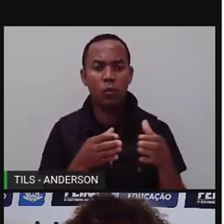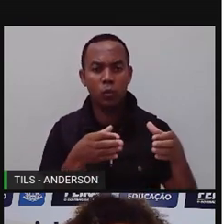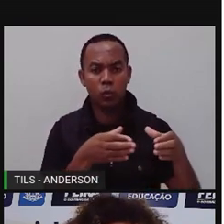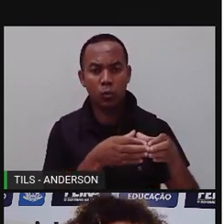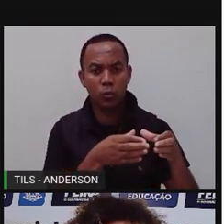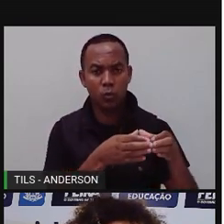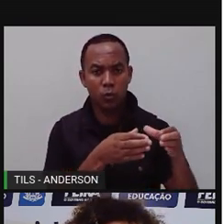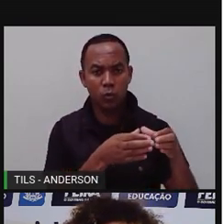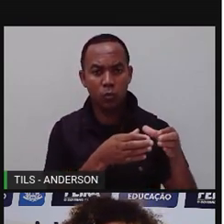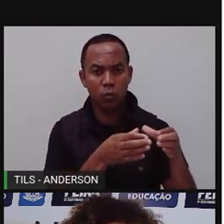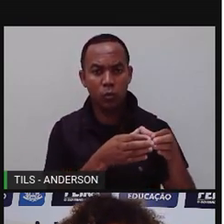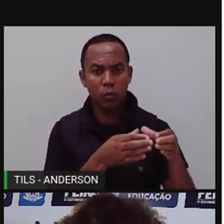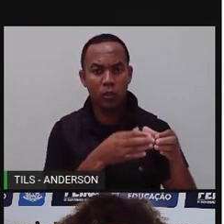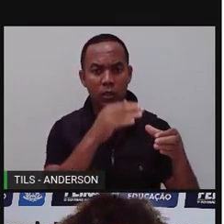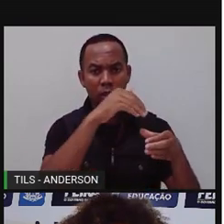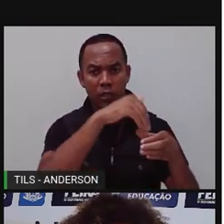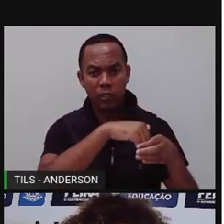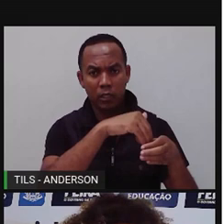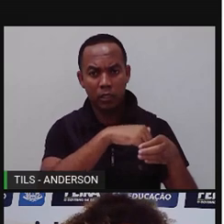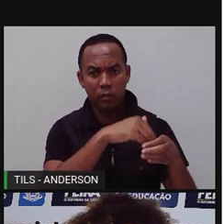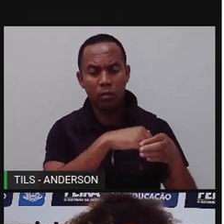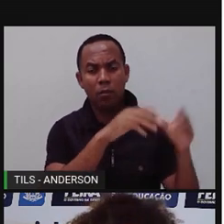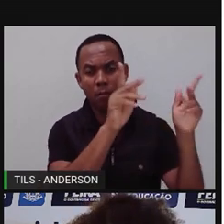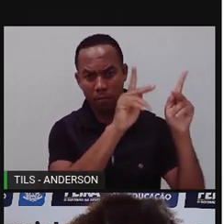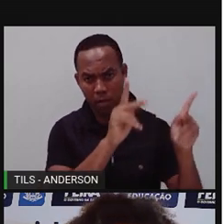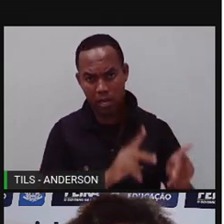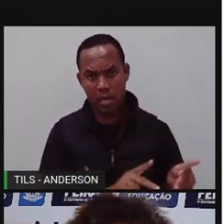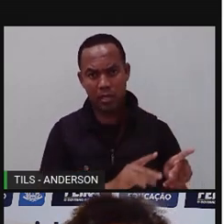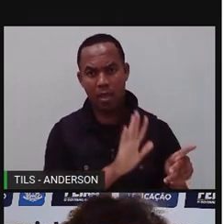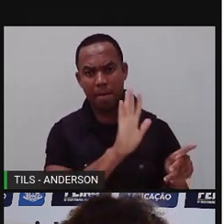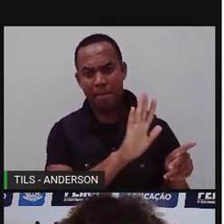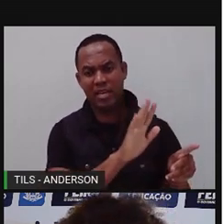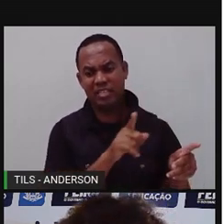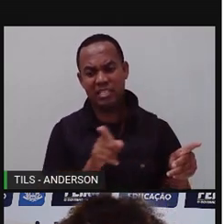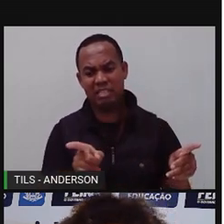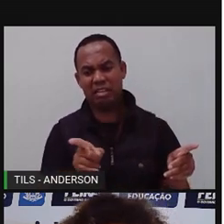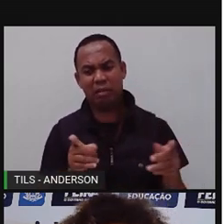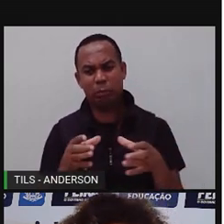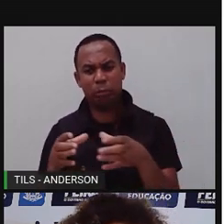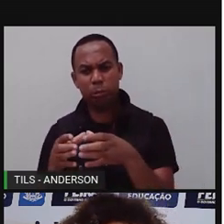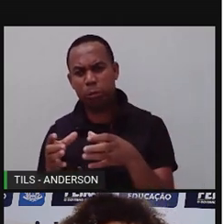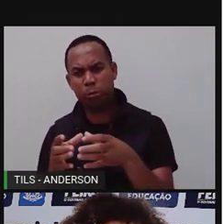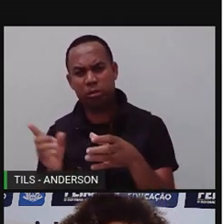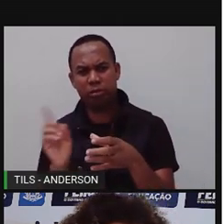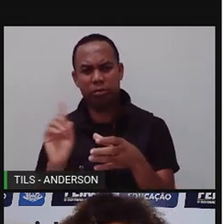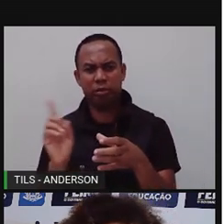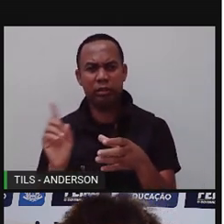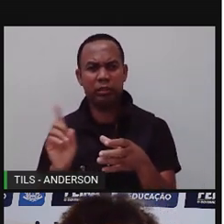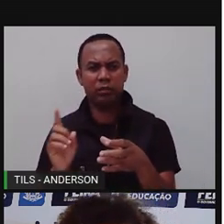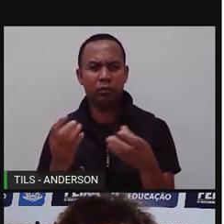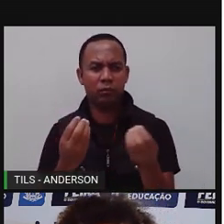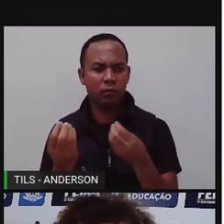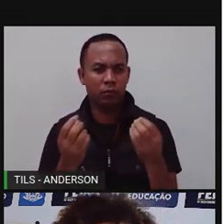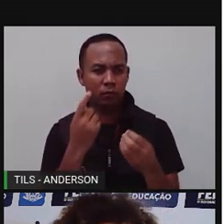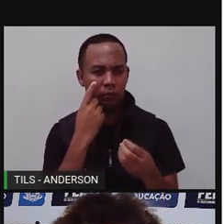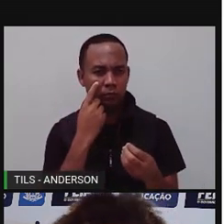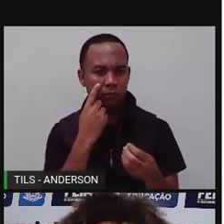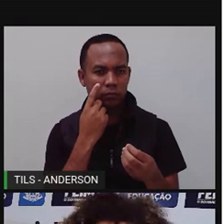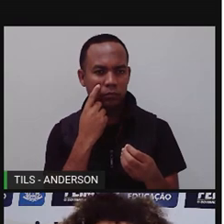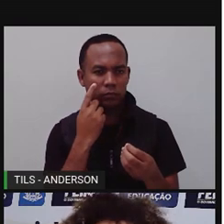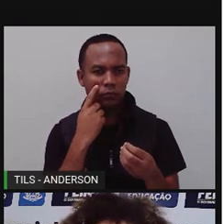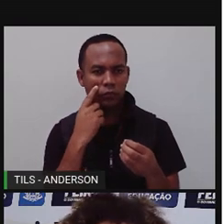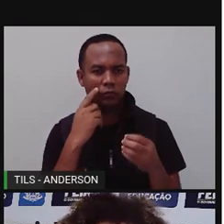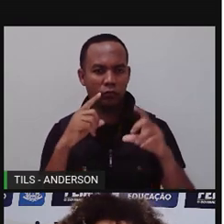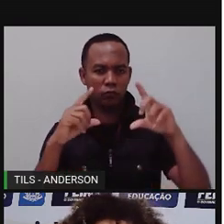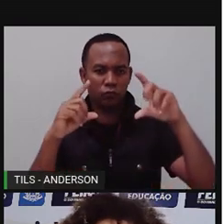né? Desarmônicas, quando pelo menos um se prejudica. E a gente vai olhar aqui, a imagem vai ver. Existe relação